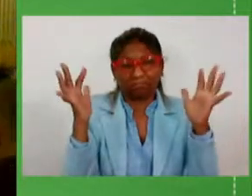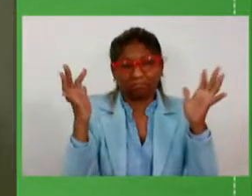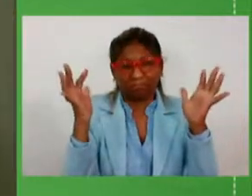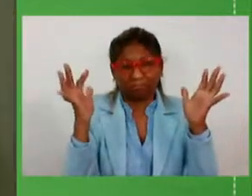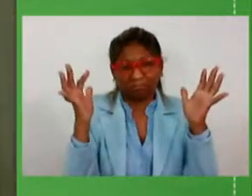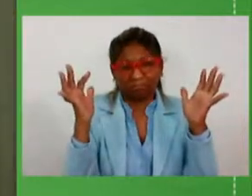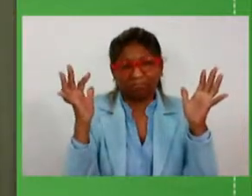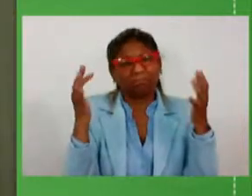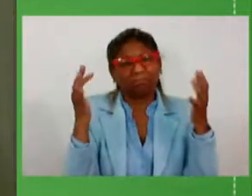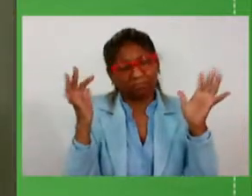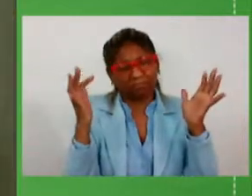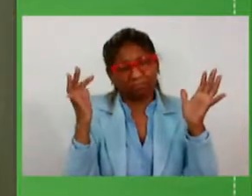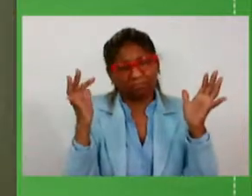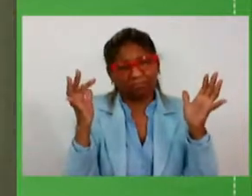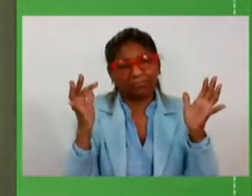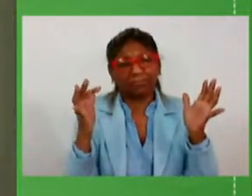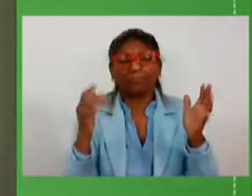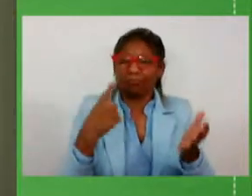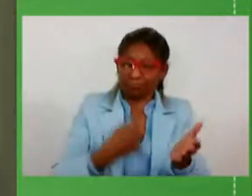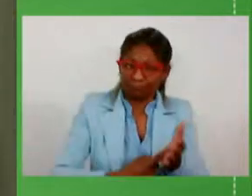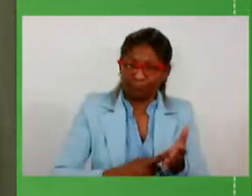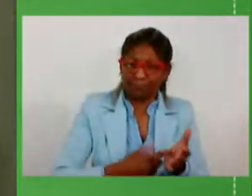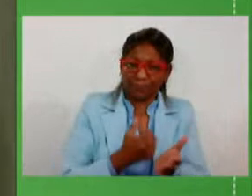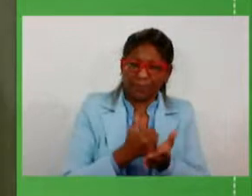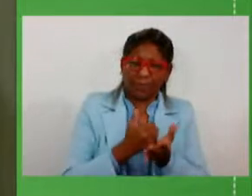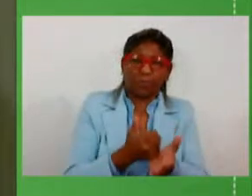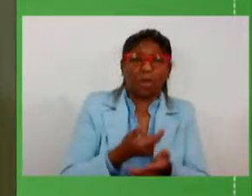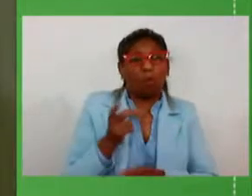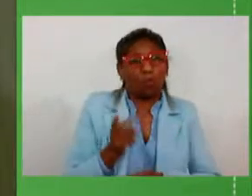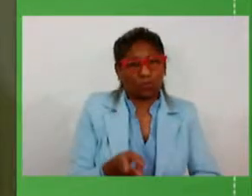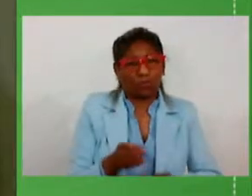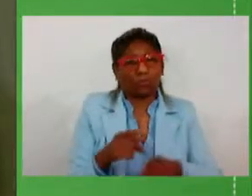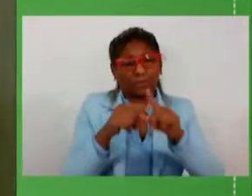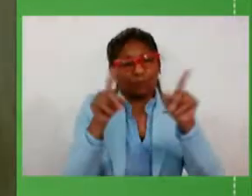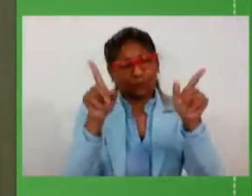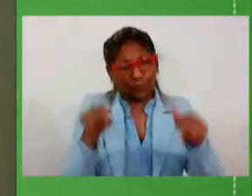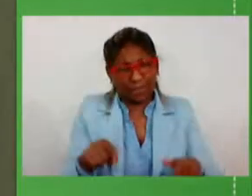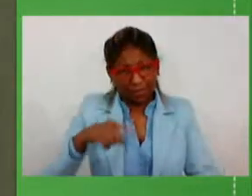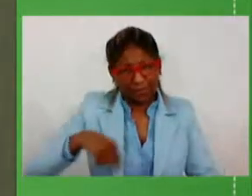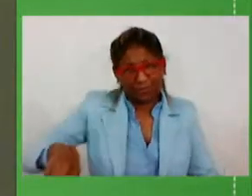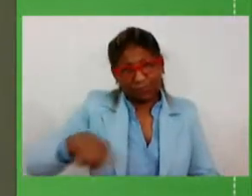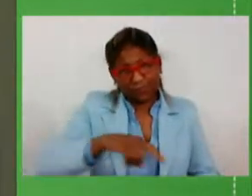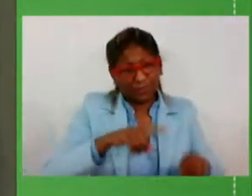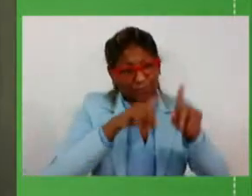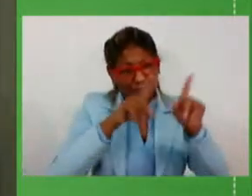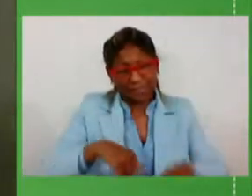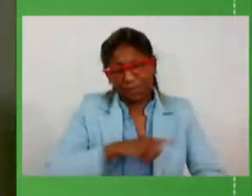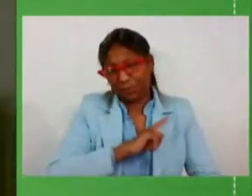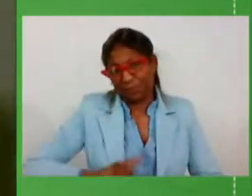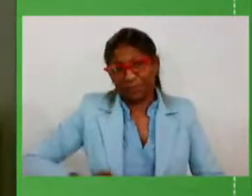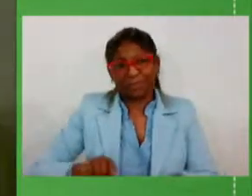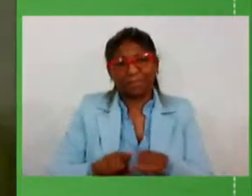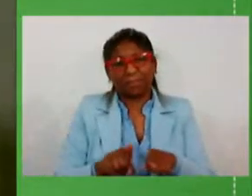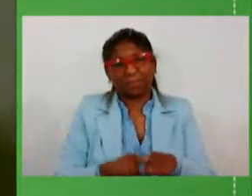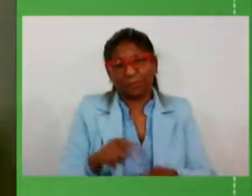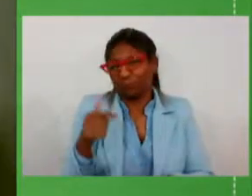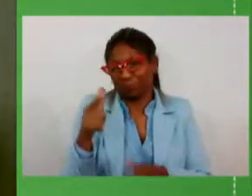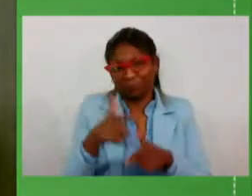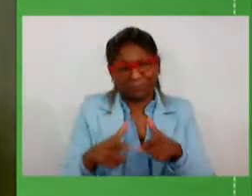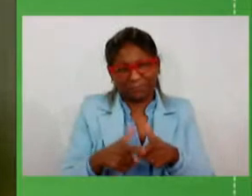pela coragem e contem comigo eu continuo sendo funcionário de vocês e funcionário do governador não tem problema